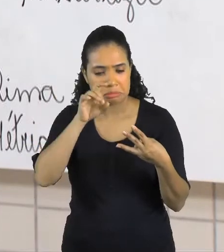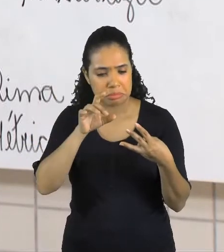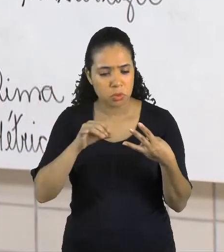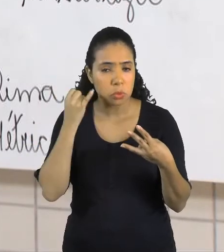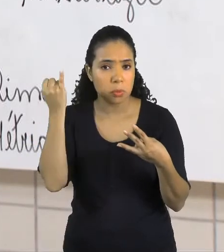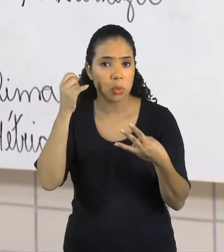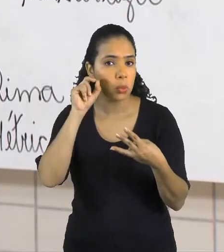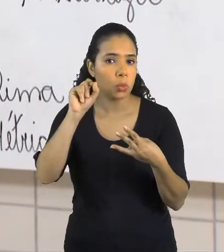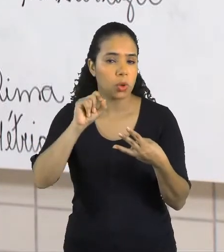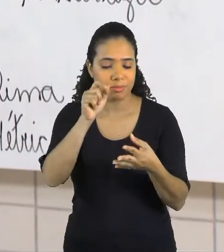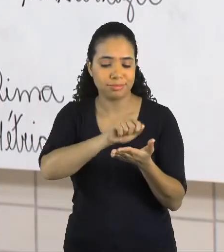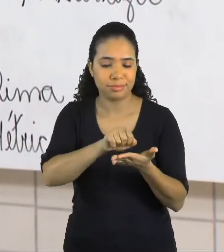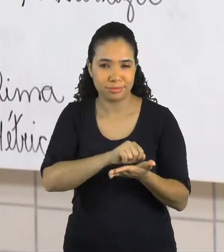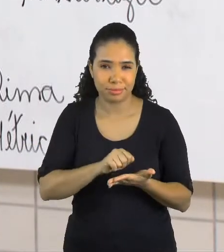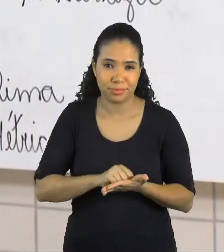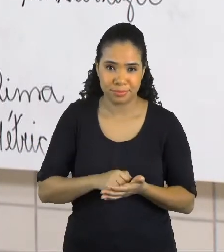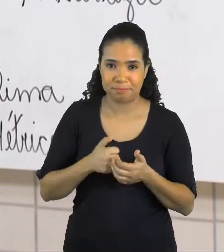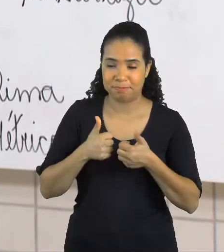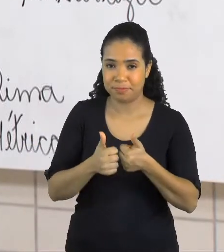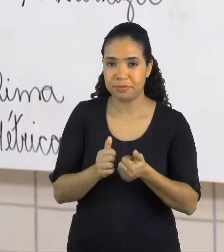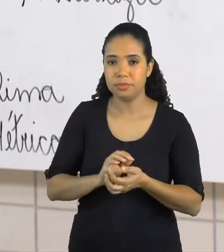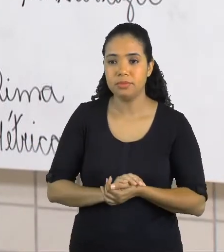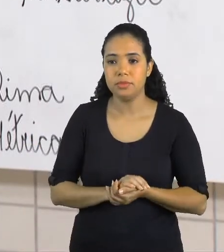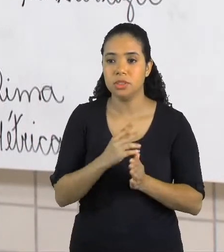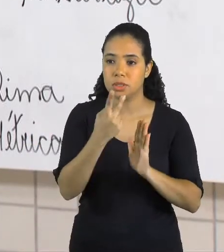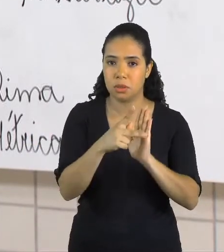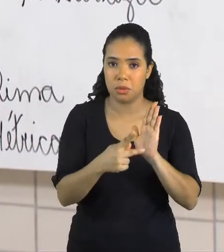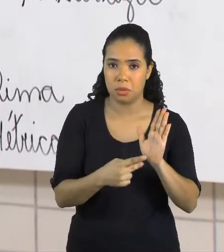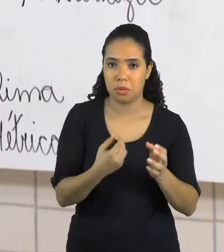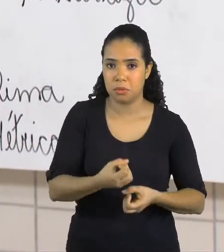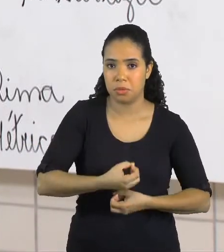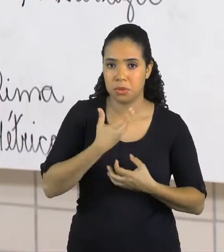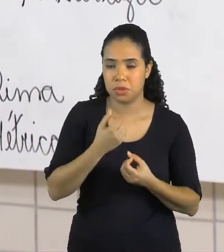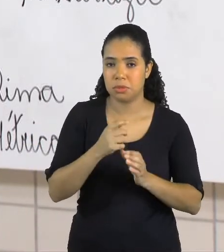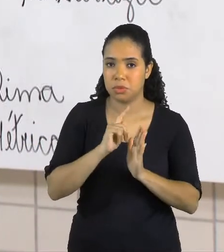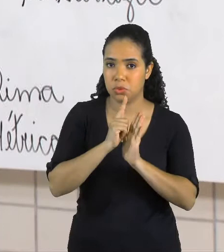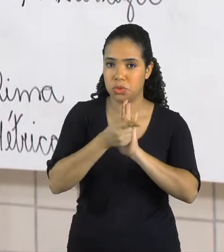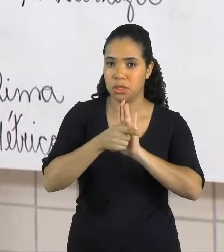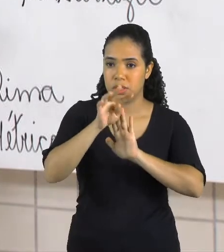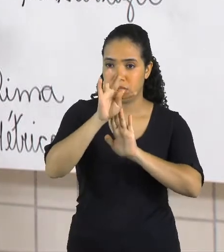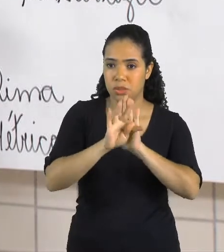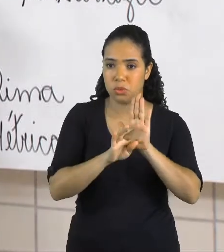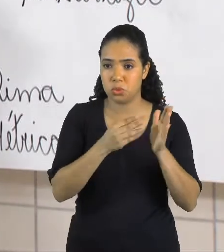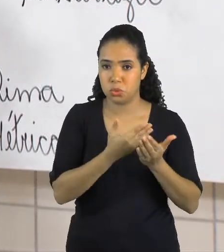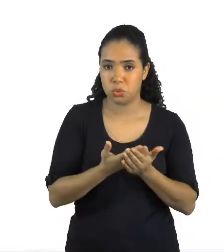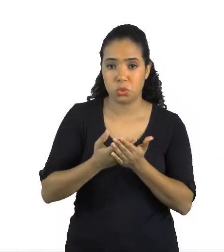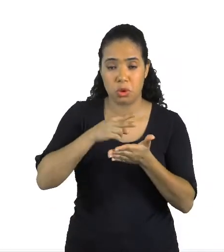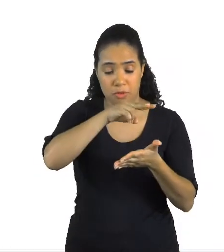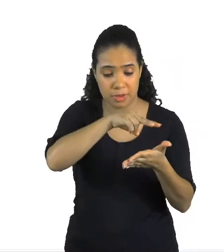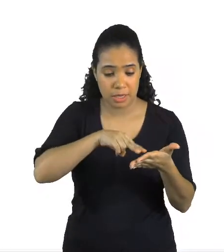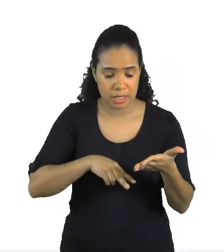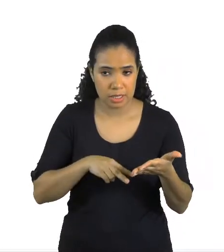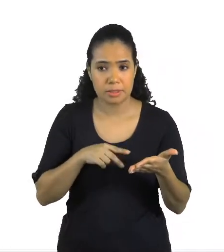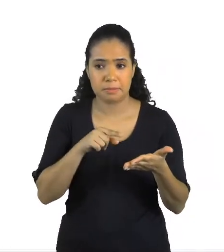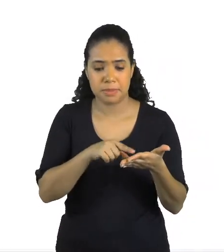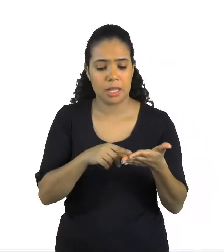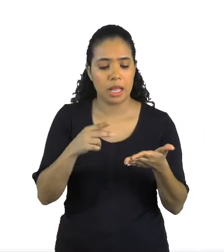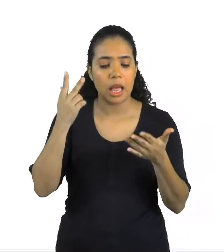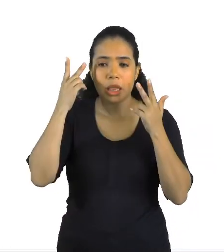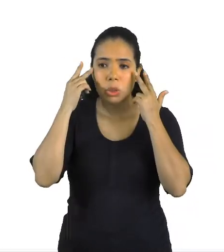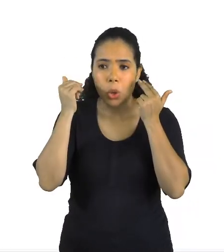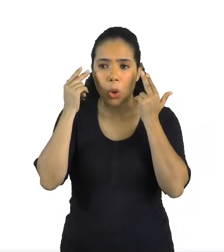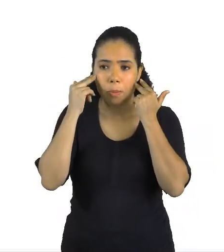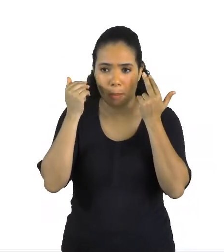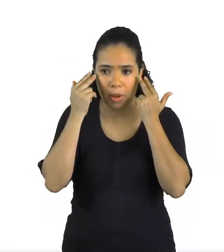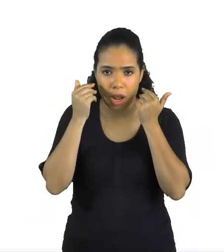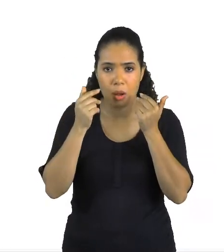poema. O poema é o gênero textual que a gente vai estudar nessas aulas. Vamos fazer a leitura. É muito comum o emprego da palavra